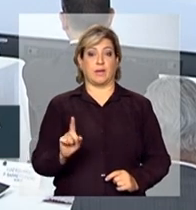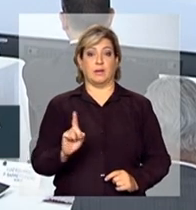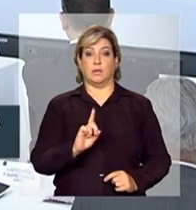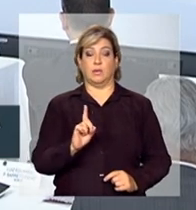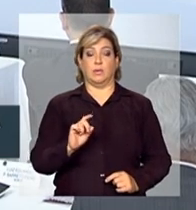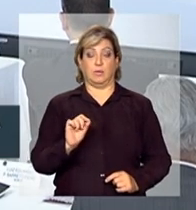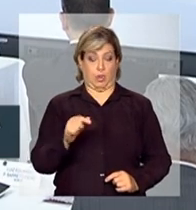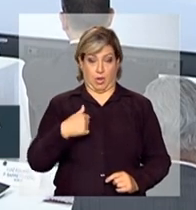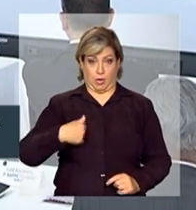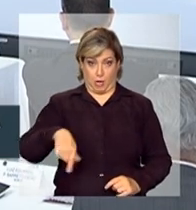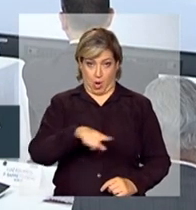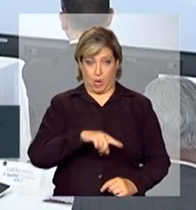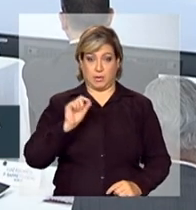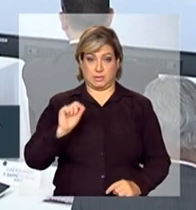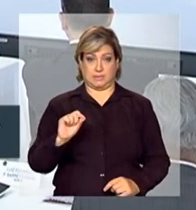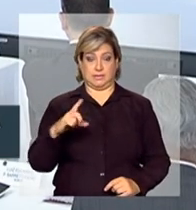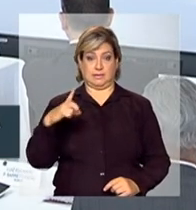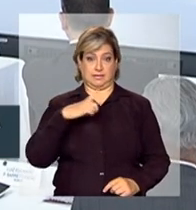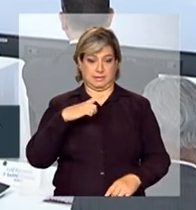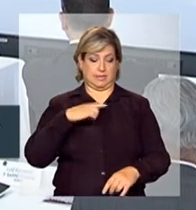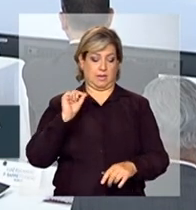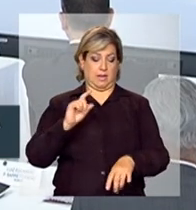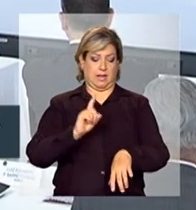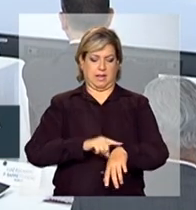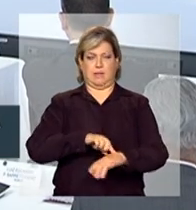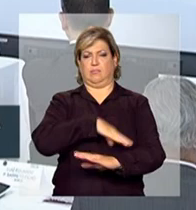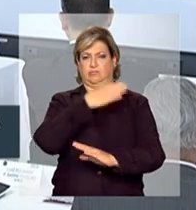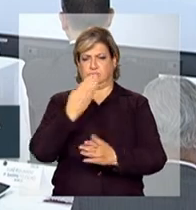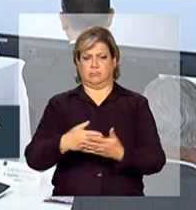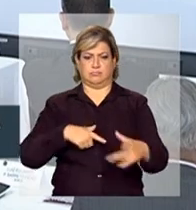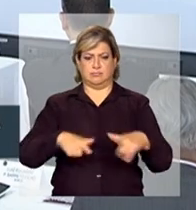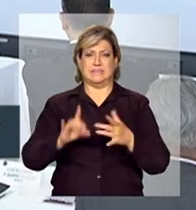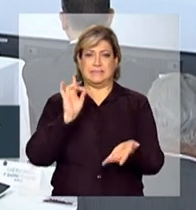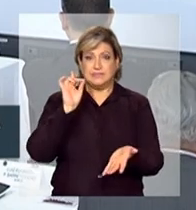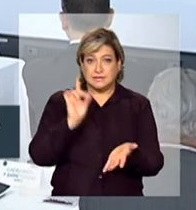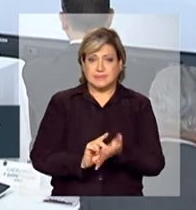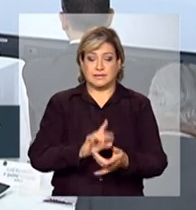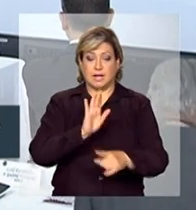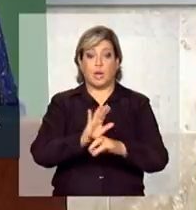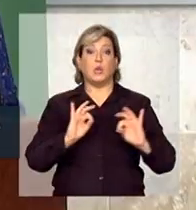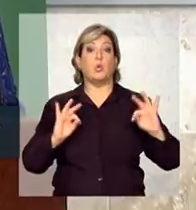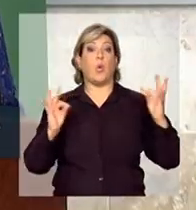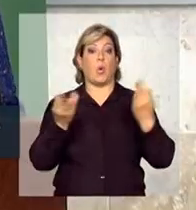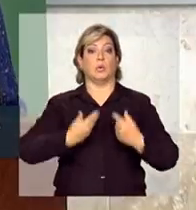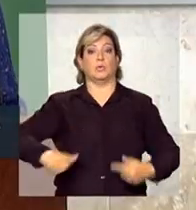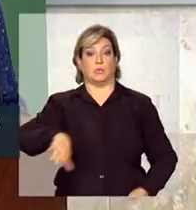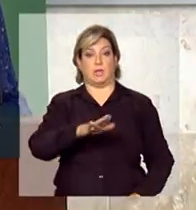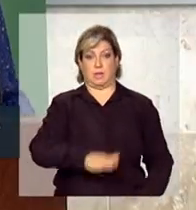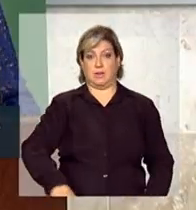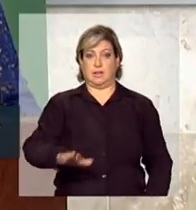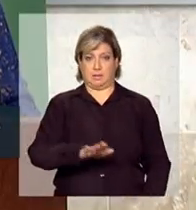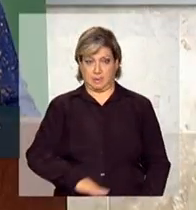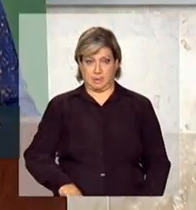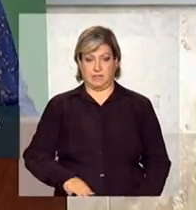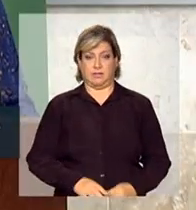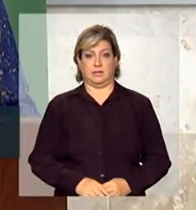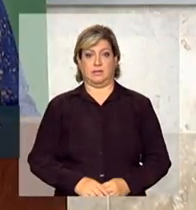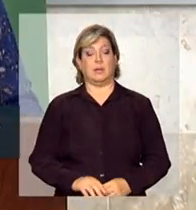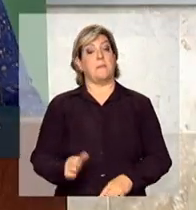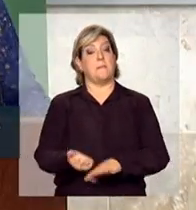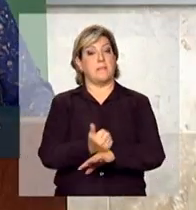ajuste, mas educação de tempo integral efetiva para todas as nossas crianças. e